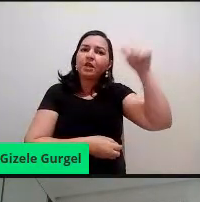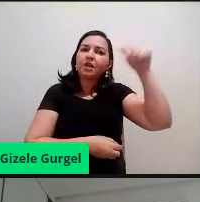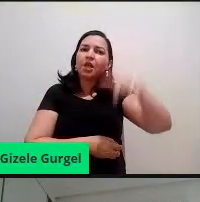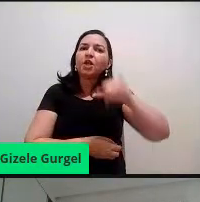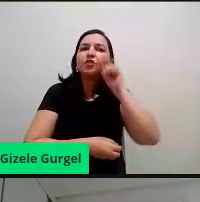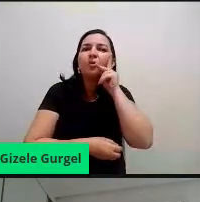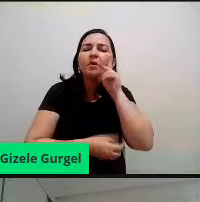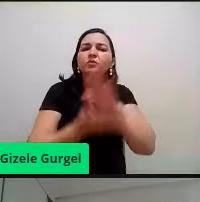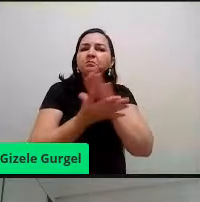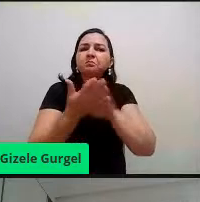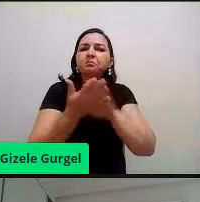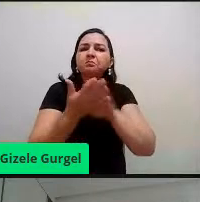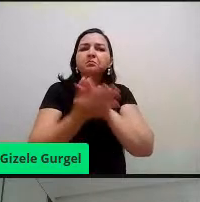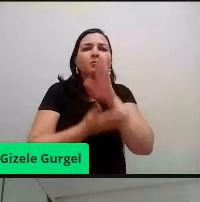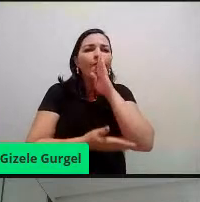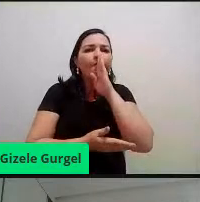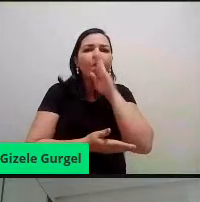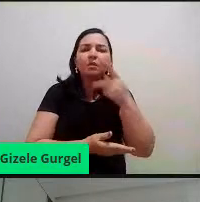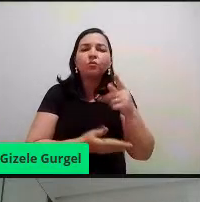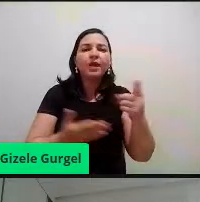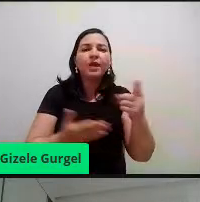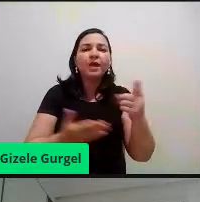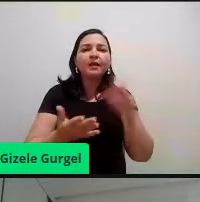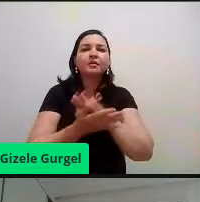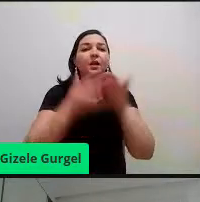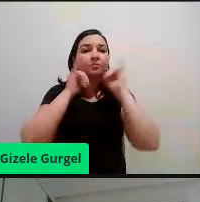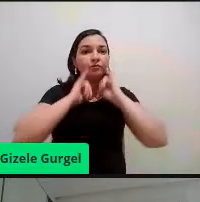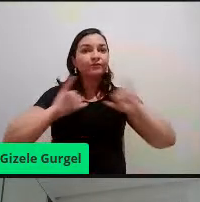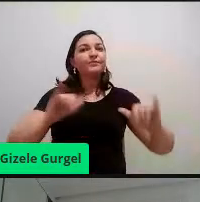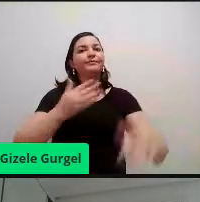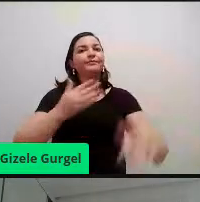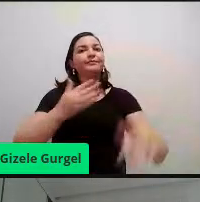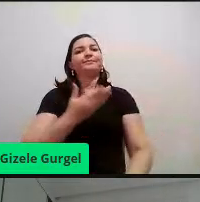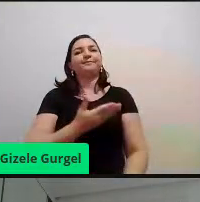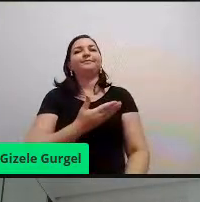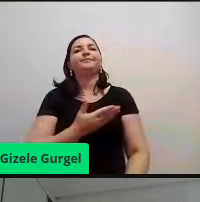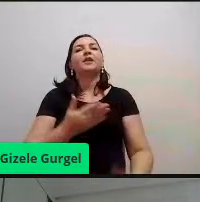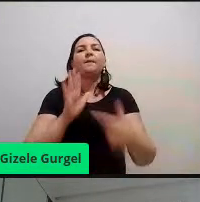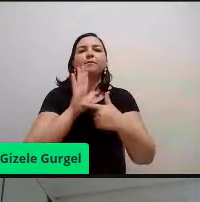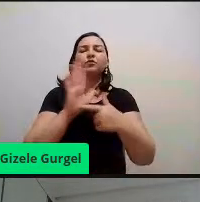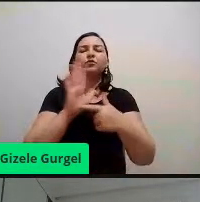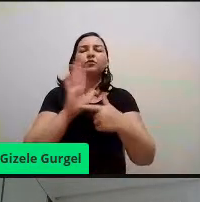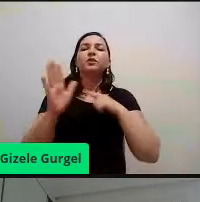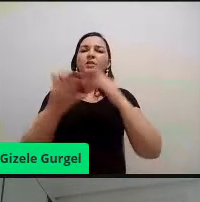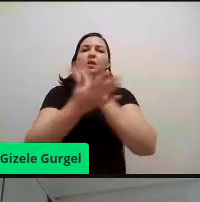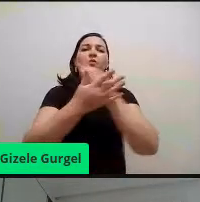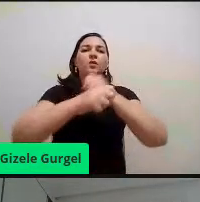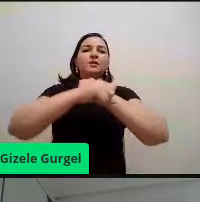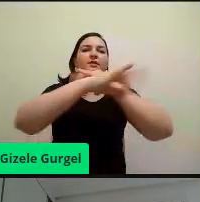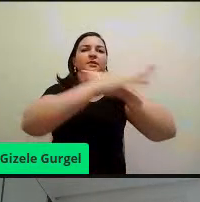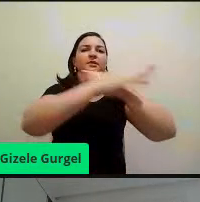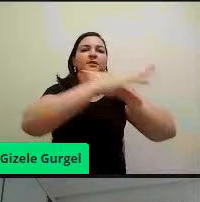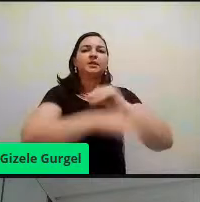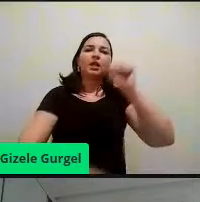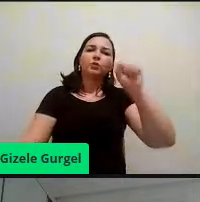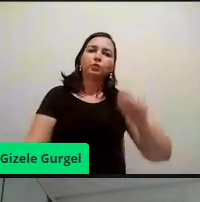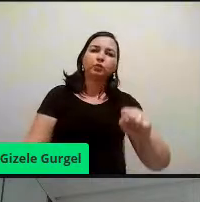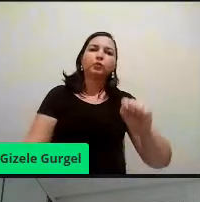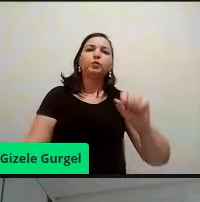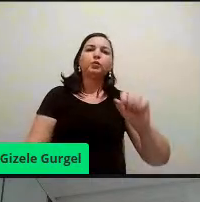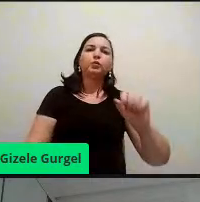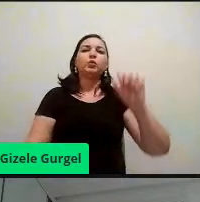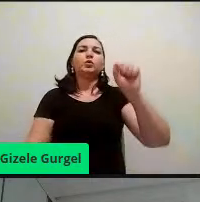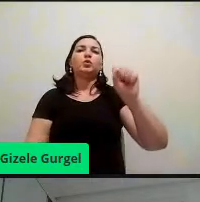a isso, é uma intervenção inédita, a gente vê em outras cidades, no sul, no sudeste, em Pipa, já fizeram esses